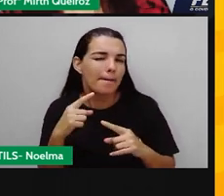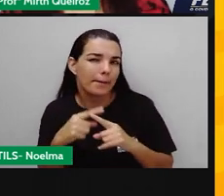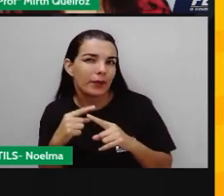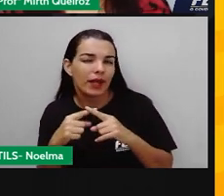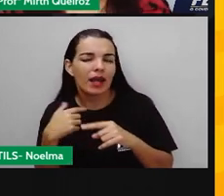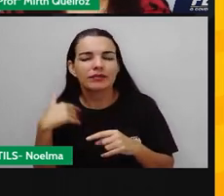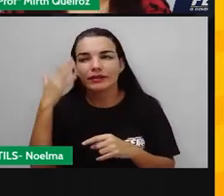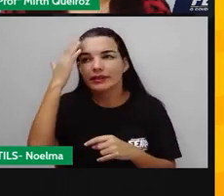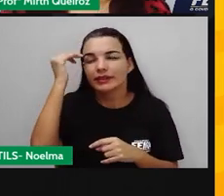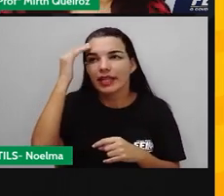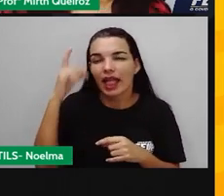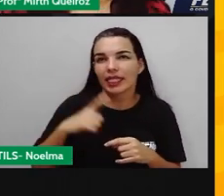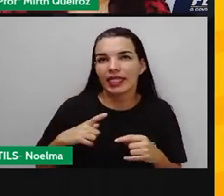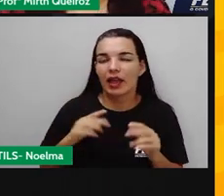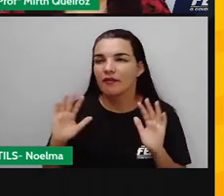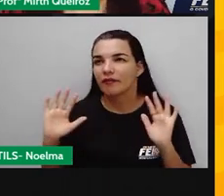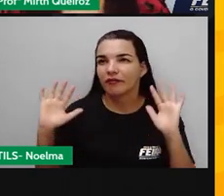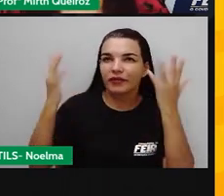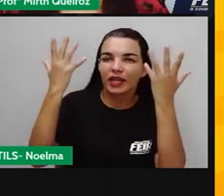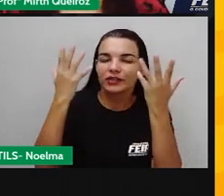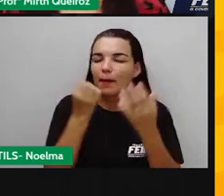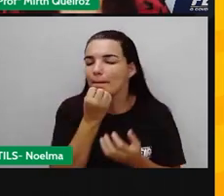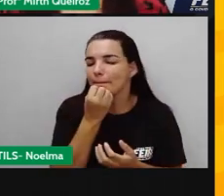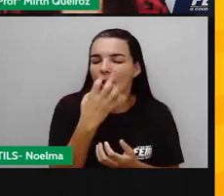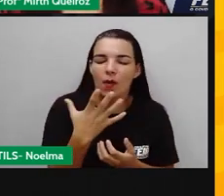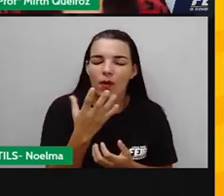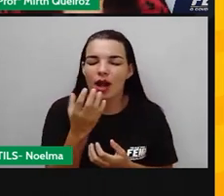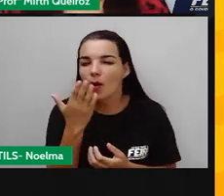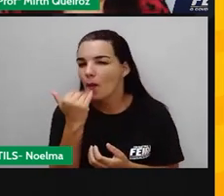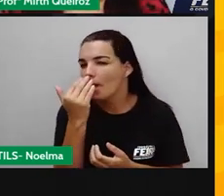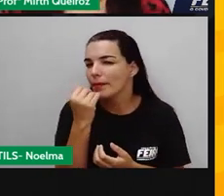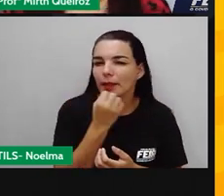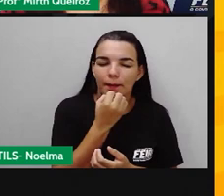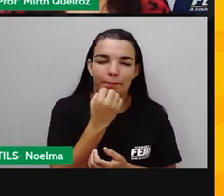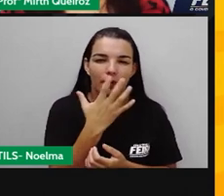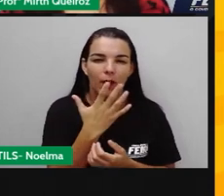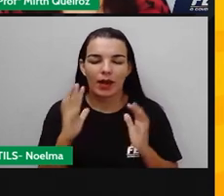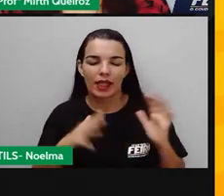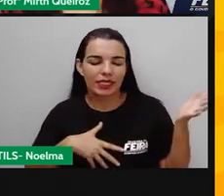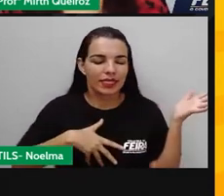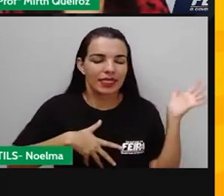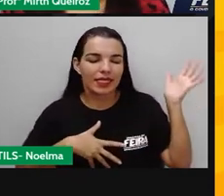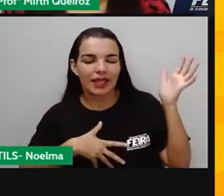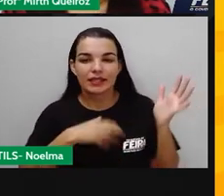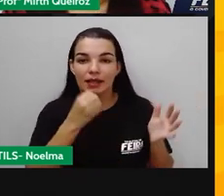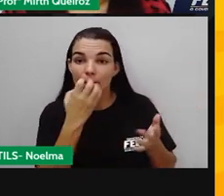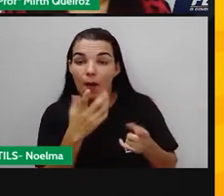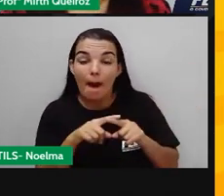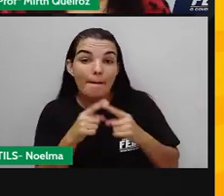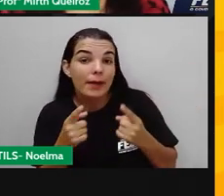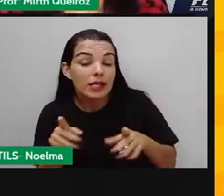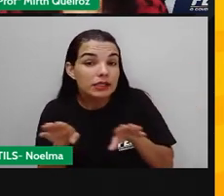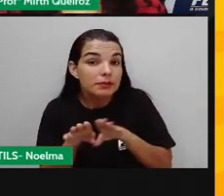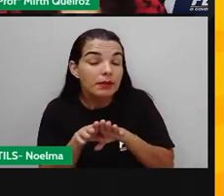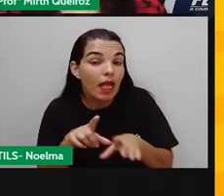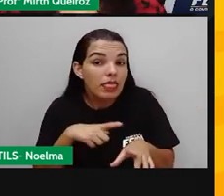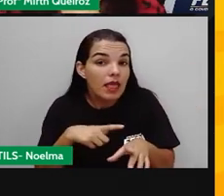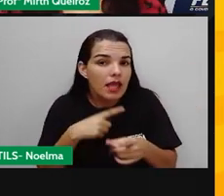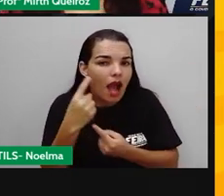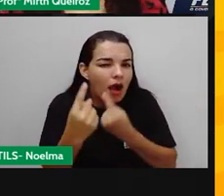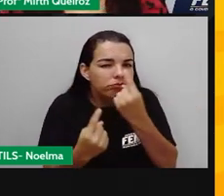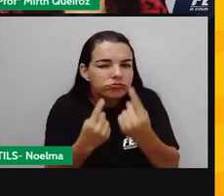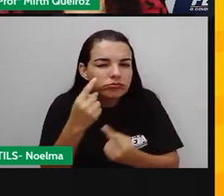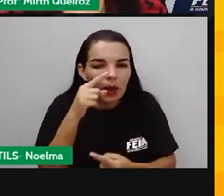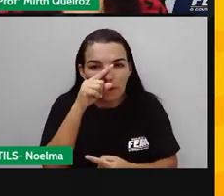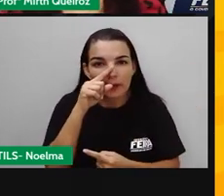coisas legais, como as comidas típicas, as danças, elas também oferecem alguns perigos e é sobre